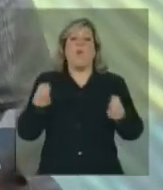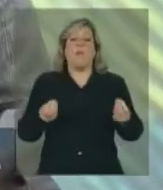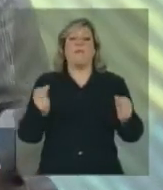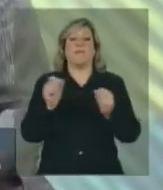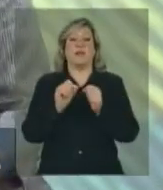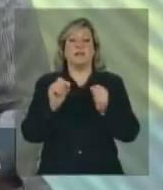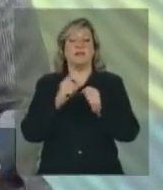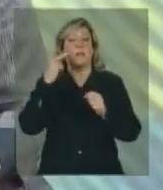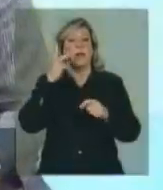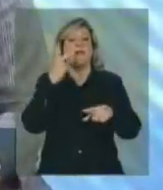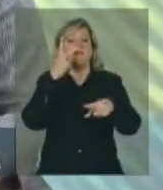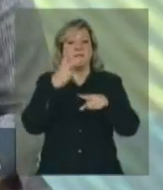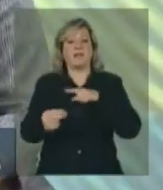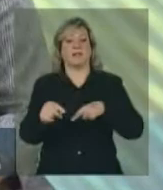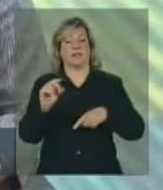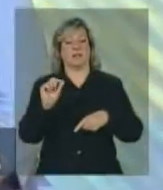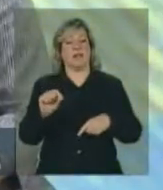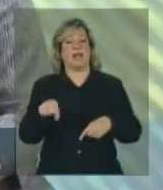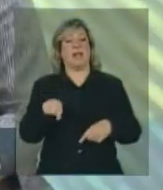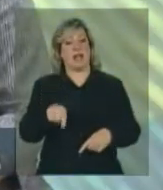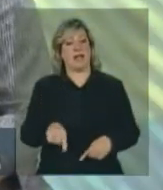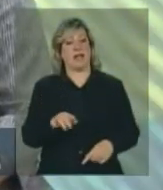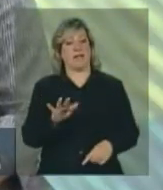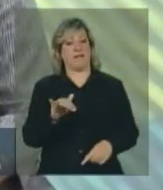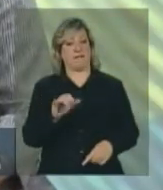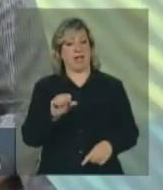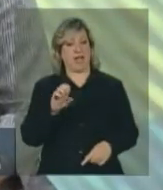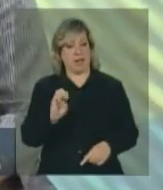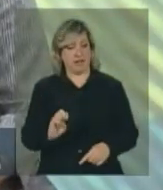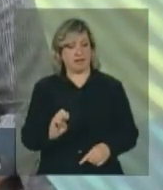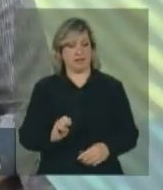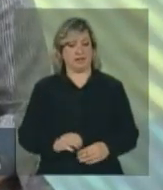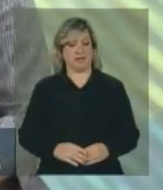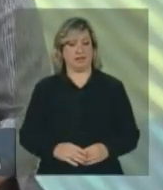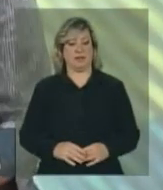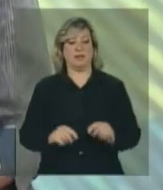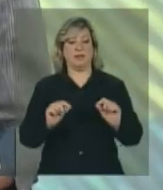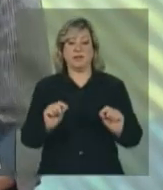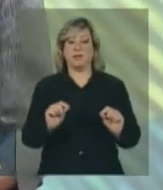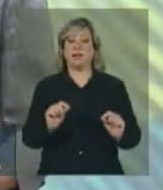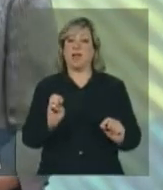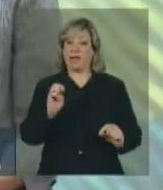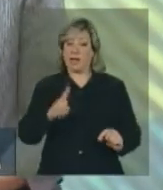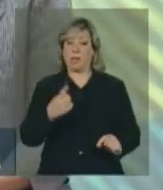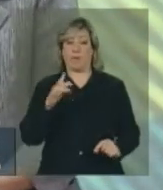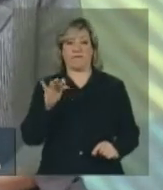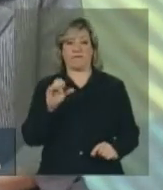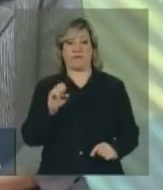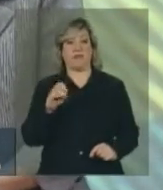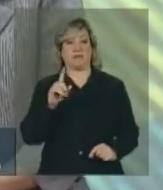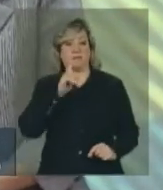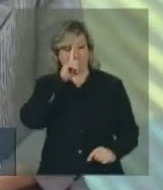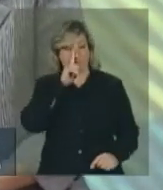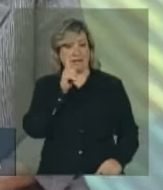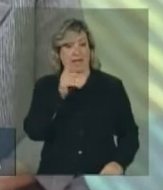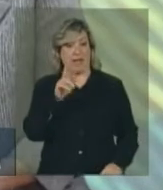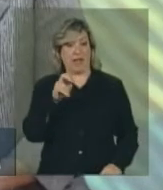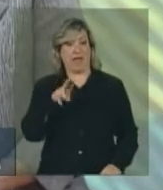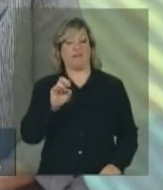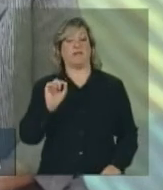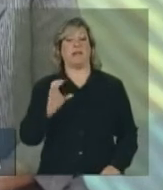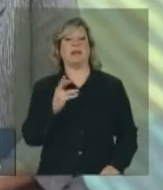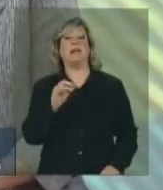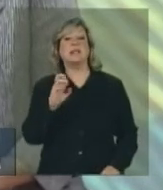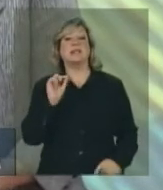para superar esta fase, que é uma fase grave da crise internacional,